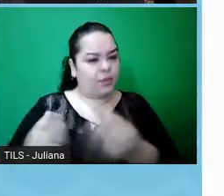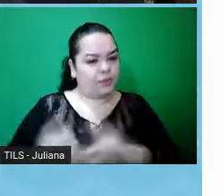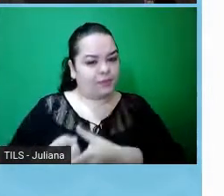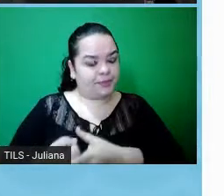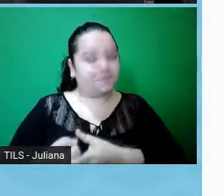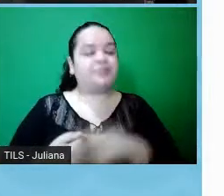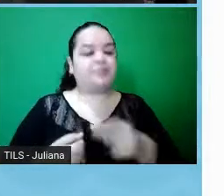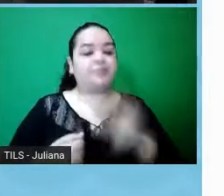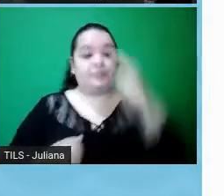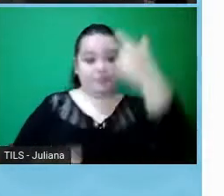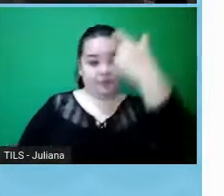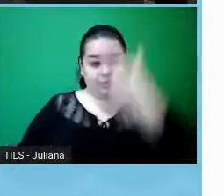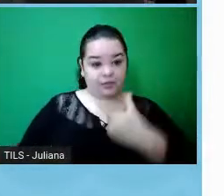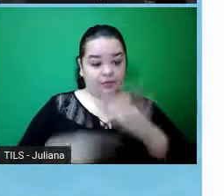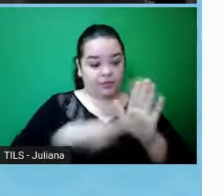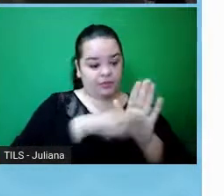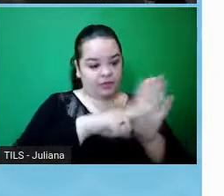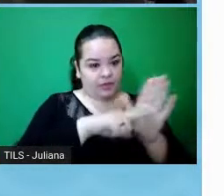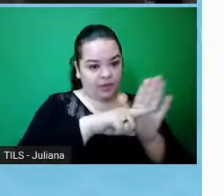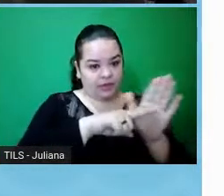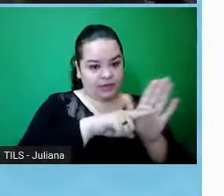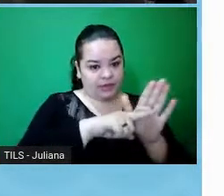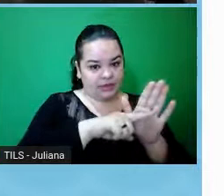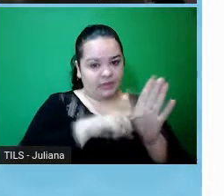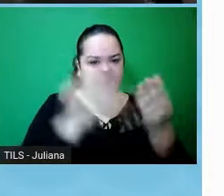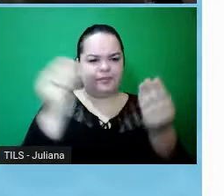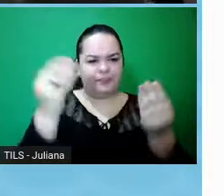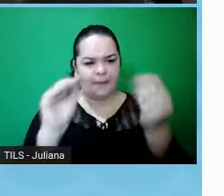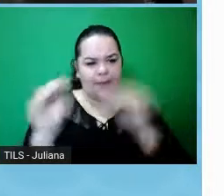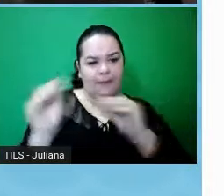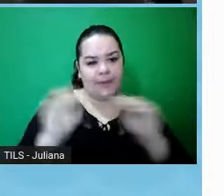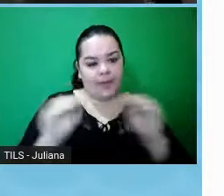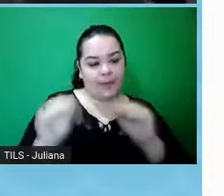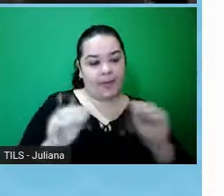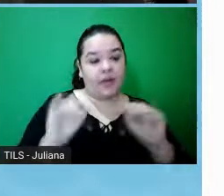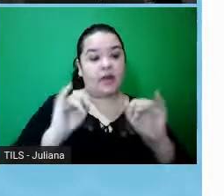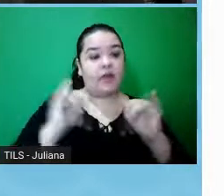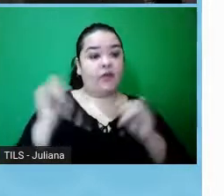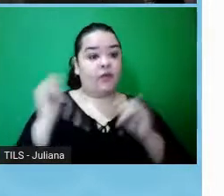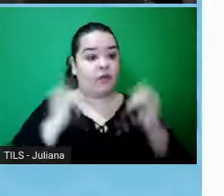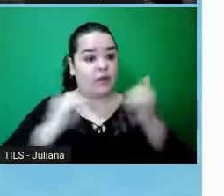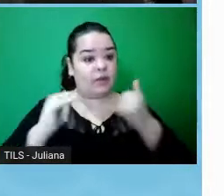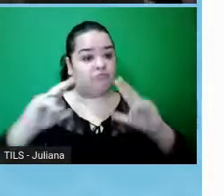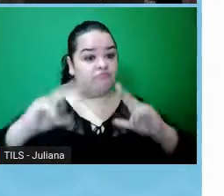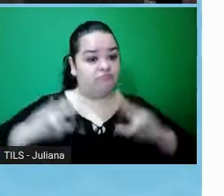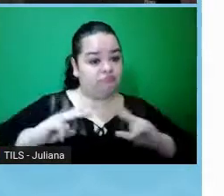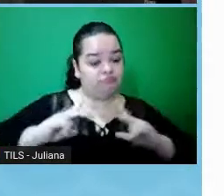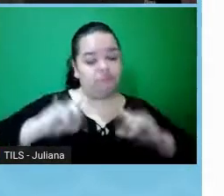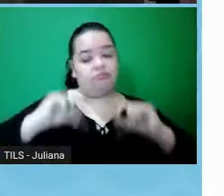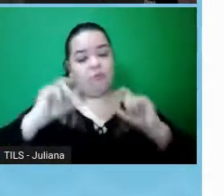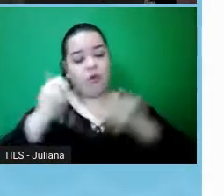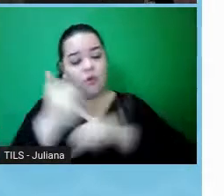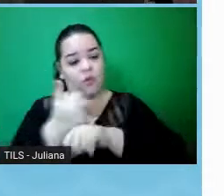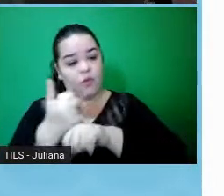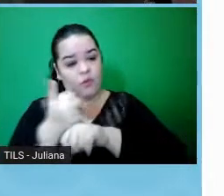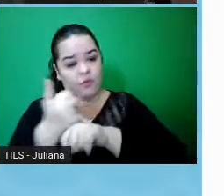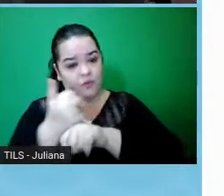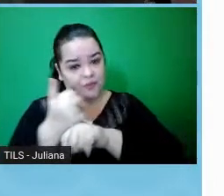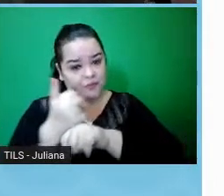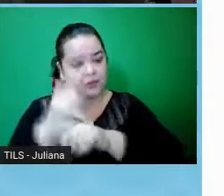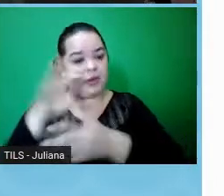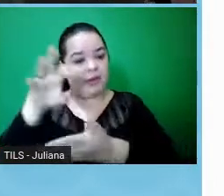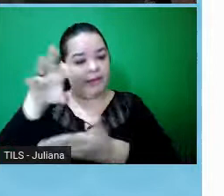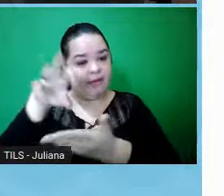O pesquisador, tá, ele vai preencher uma série de informações, né, de ordem pessoal, profissional, né, na plataforma para fazer o